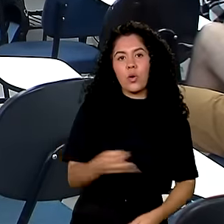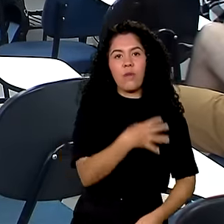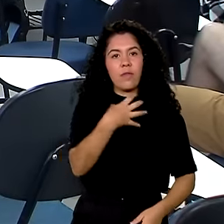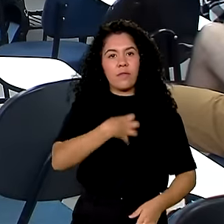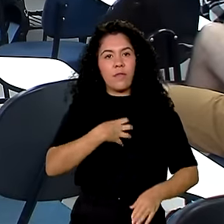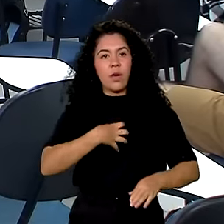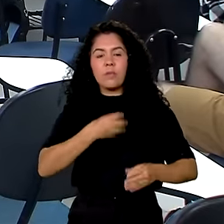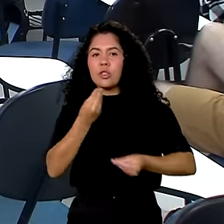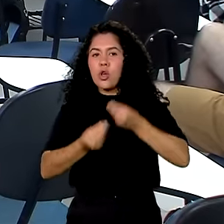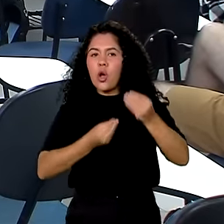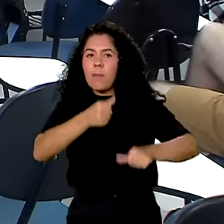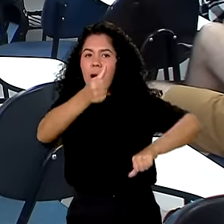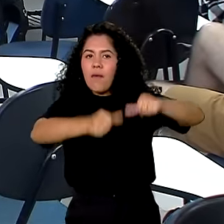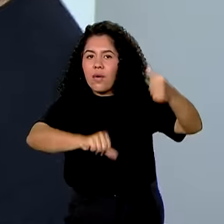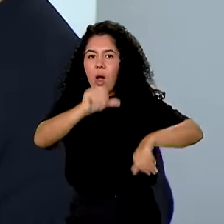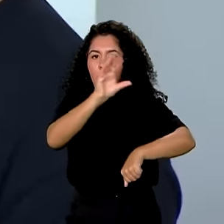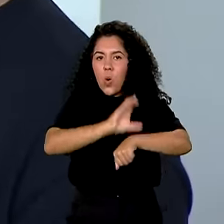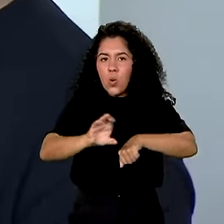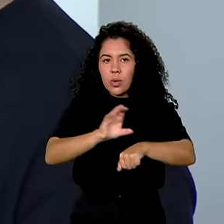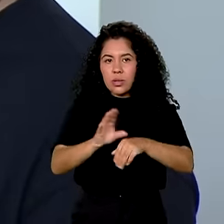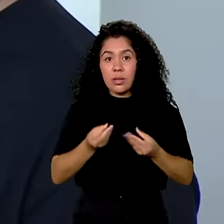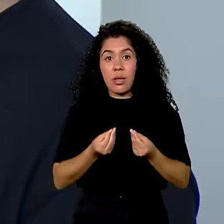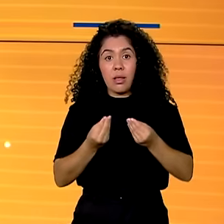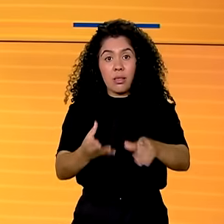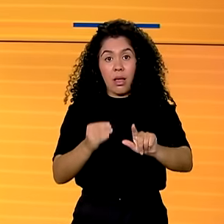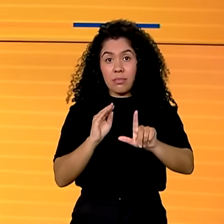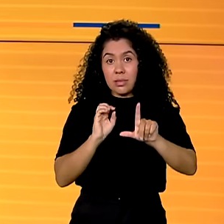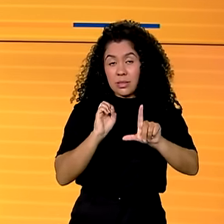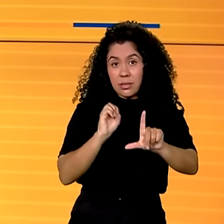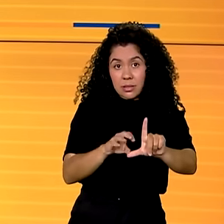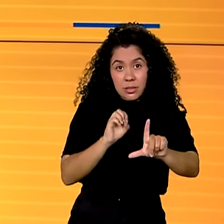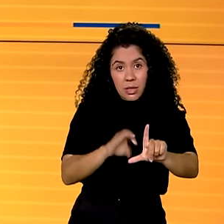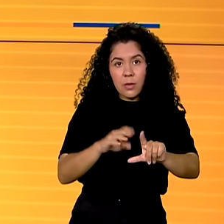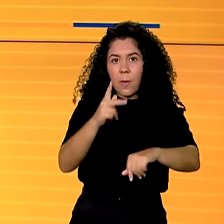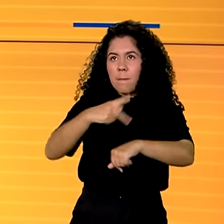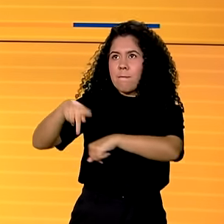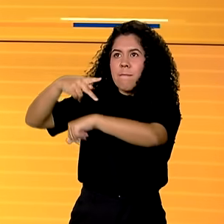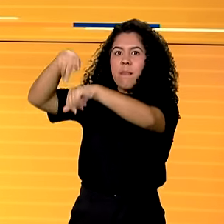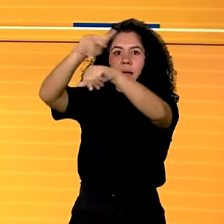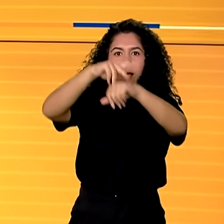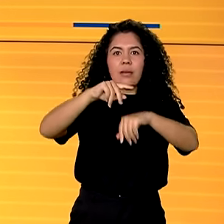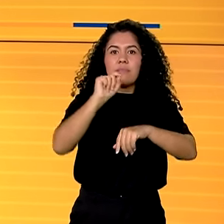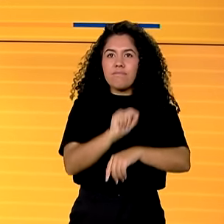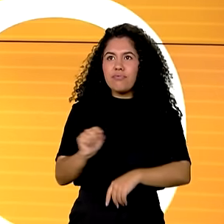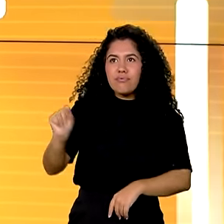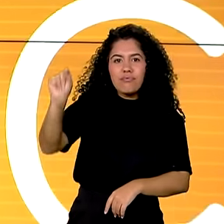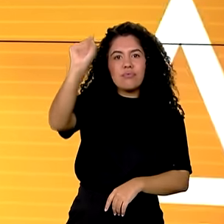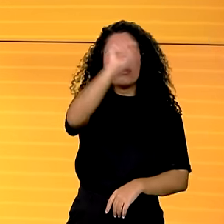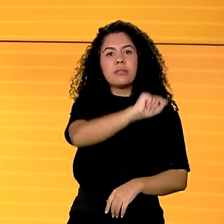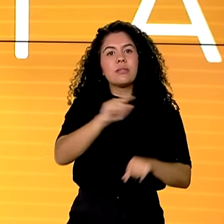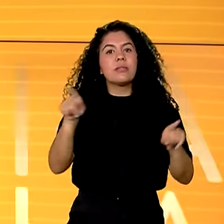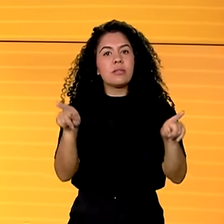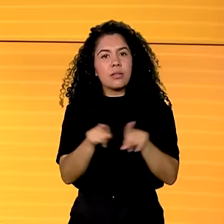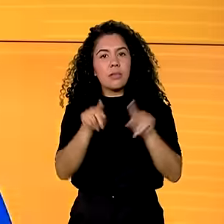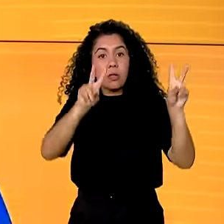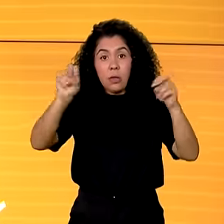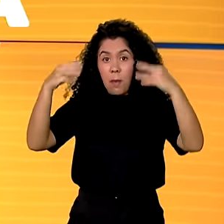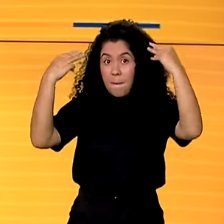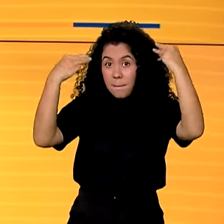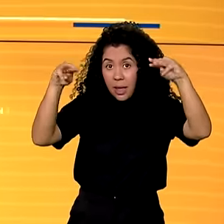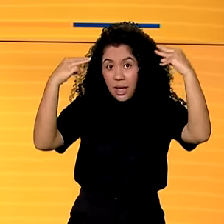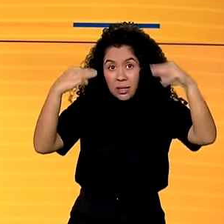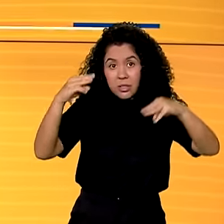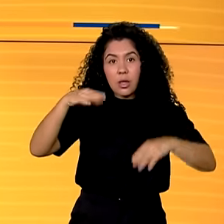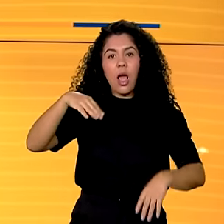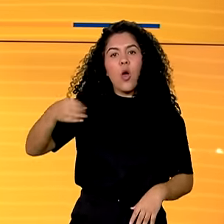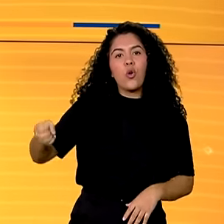avaliação dos cursos que formam professores no país. E produtos nacionais continuam prestigiados no exterior. México é o mais